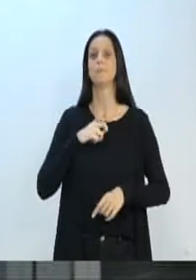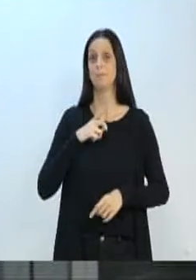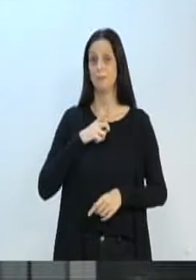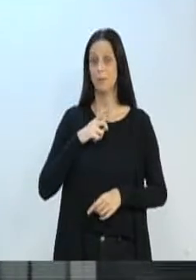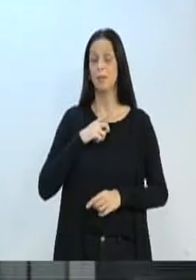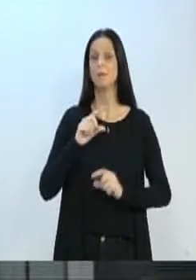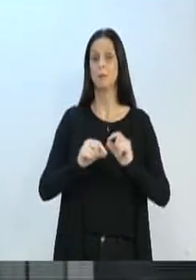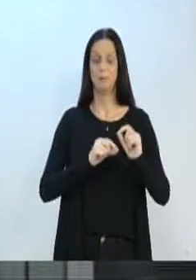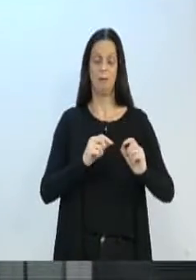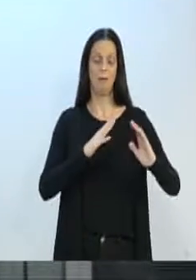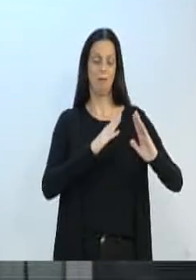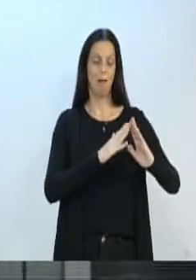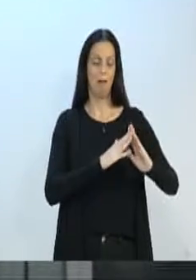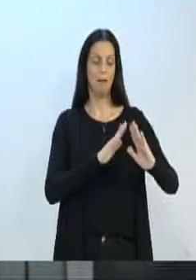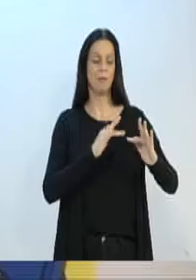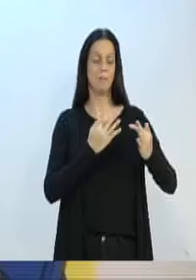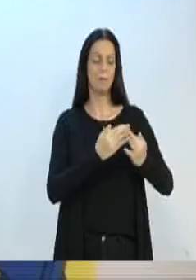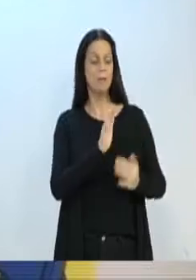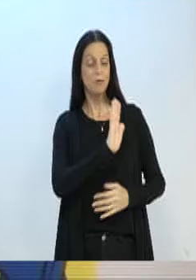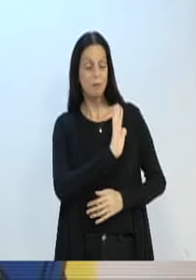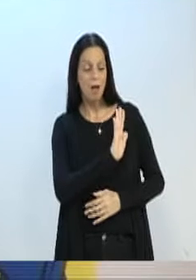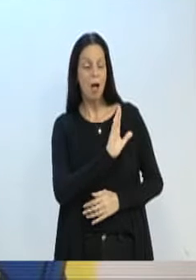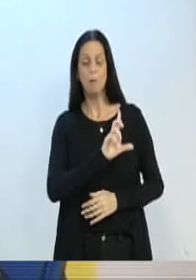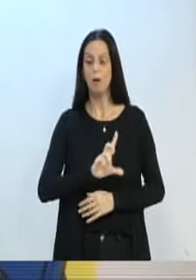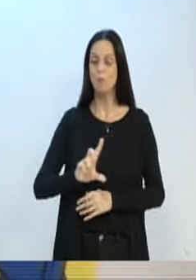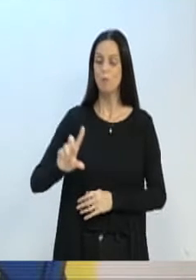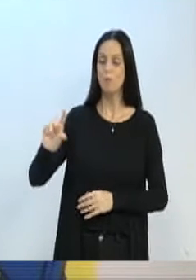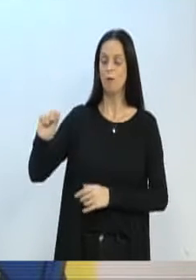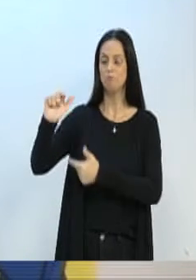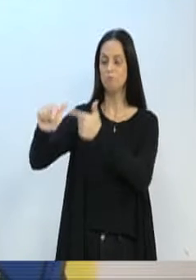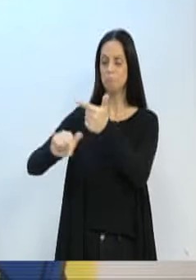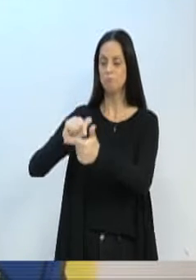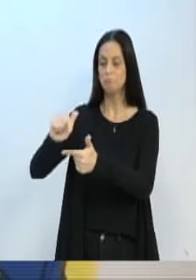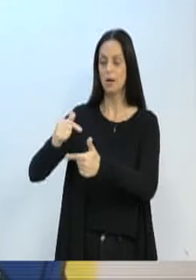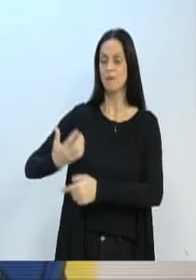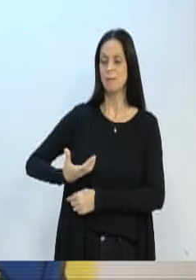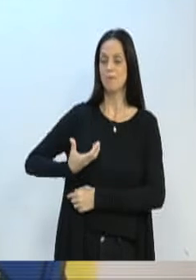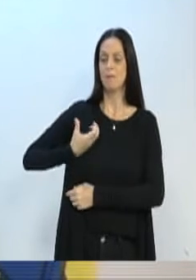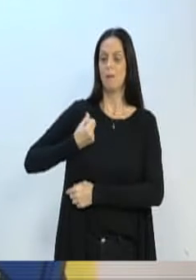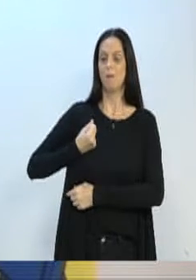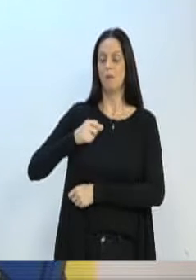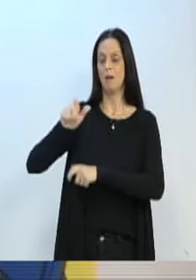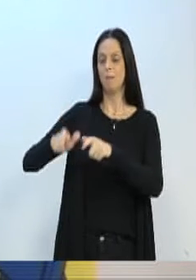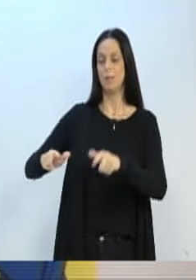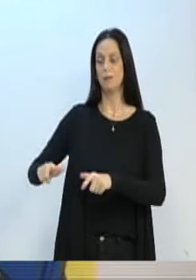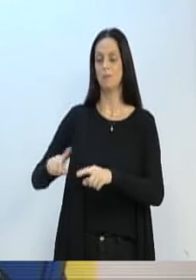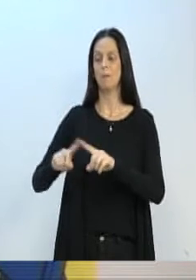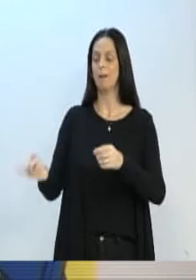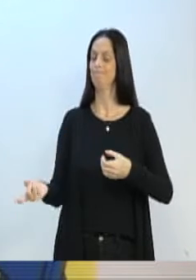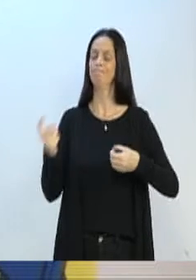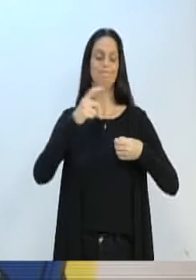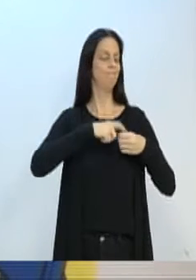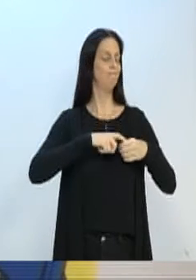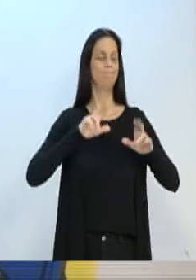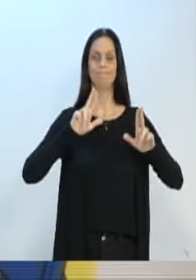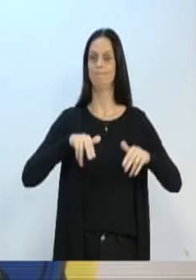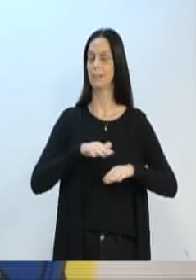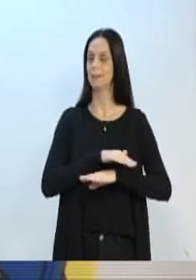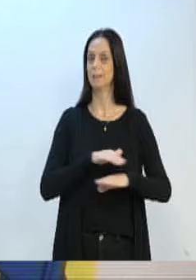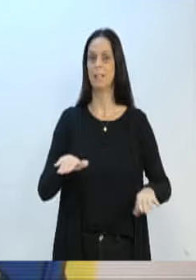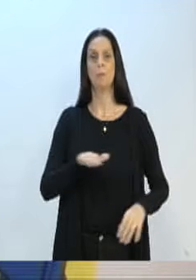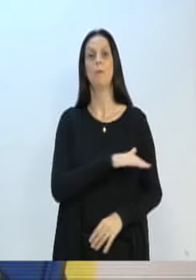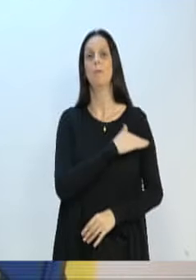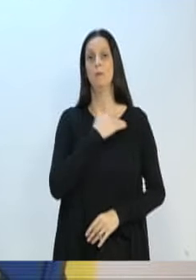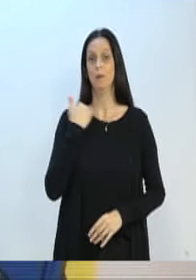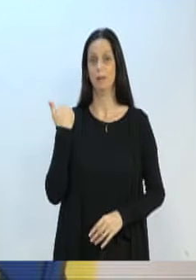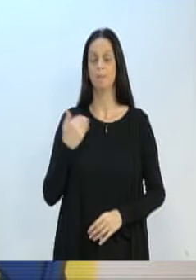em prol de cuidar da vida de alguém, de salvar a vida de alguém e nunca mais voltaram para casa. O